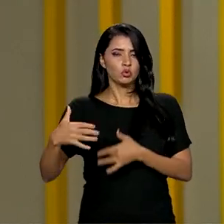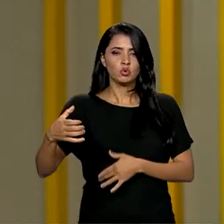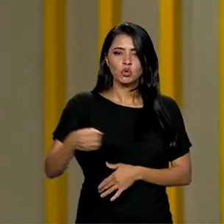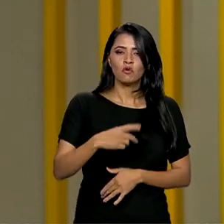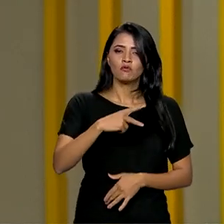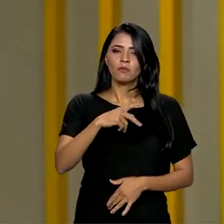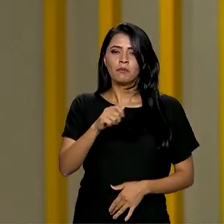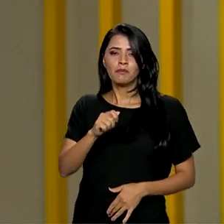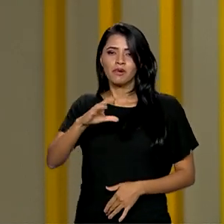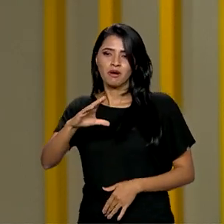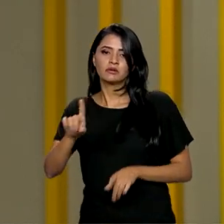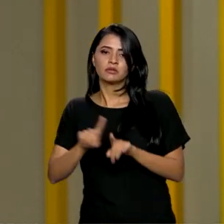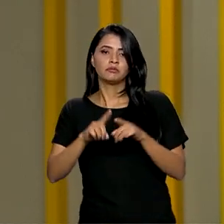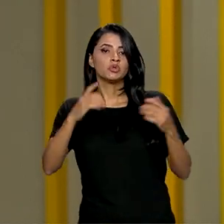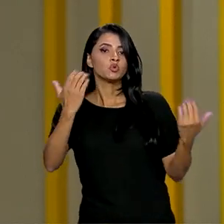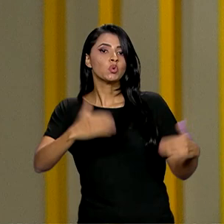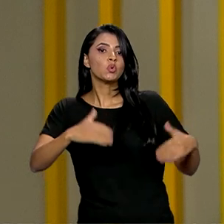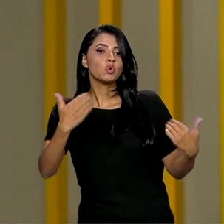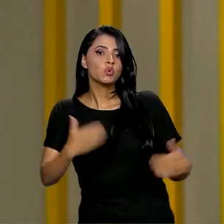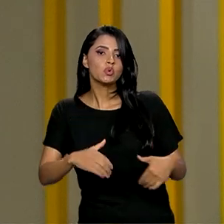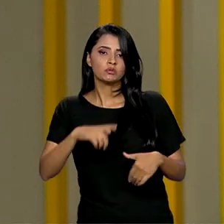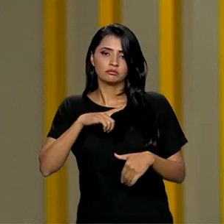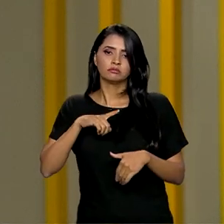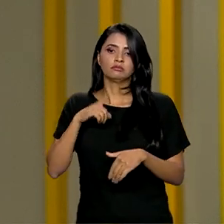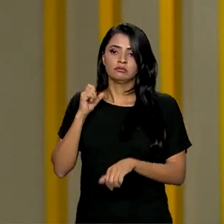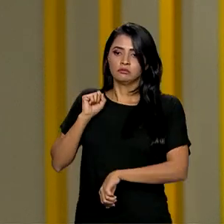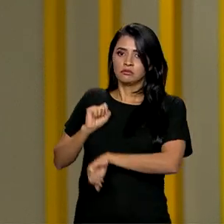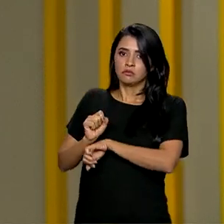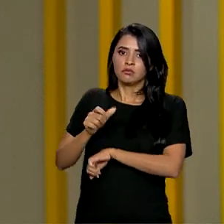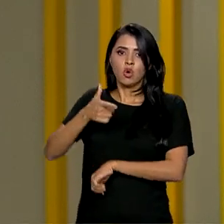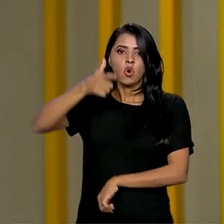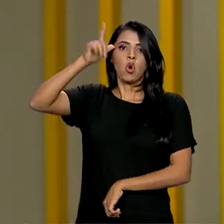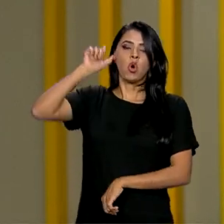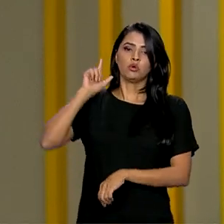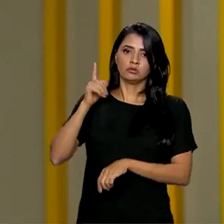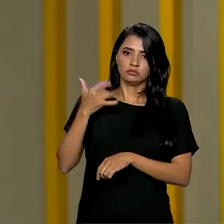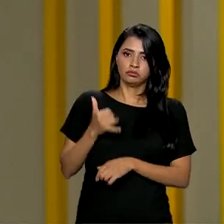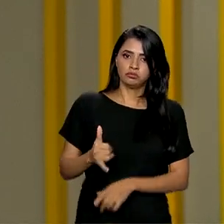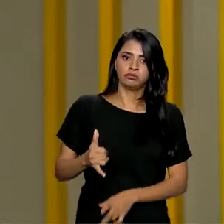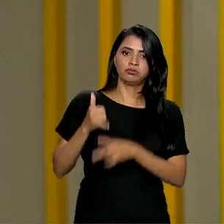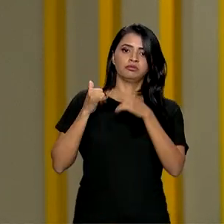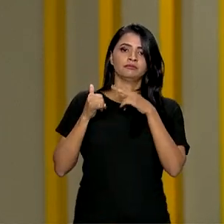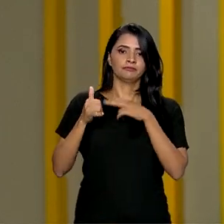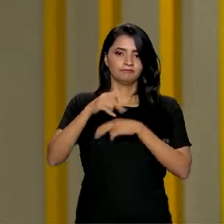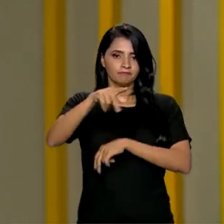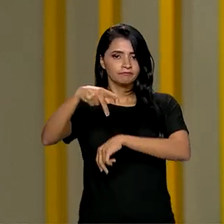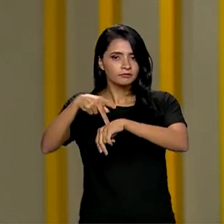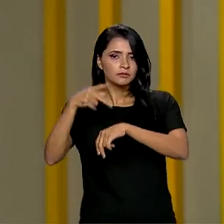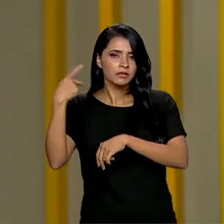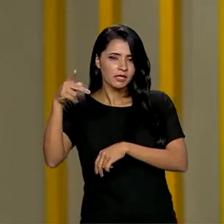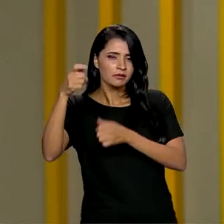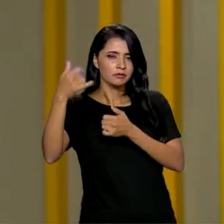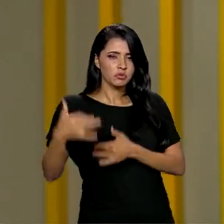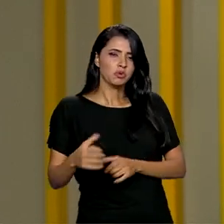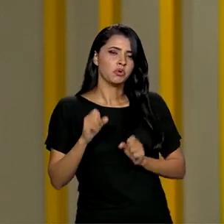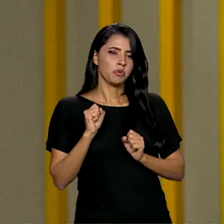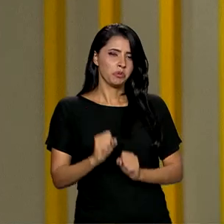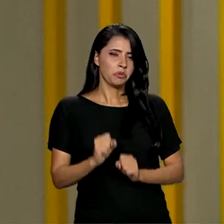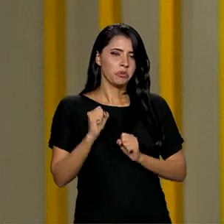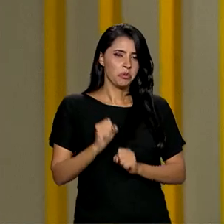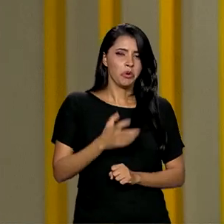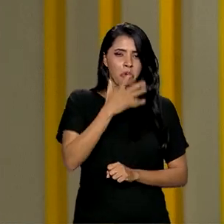a realização de concursos públicos e a interrupção ontem da transmissão de energia no país, que, segundo ele, pode ter sido